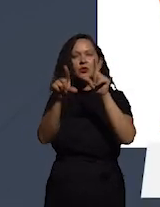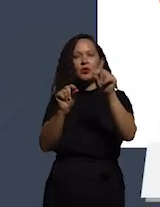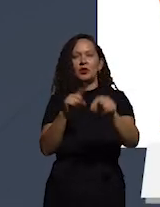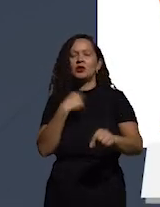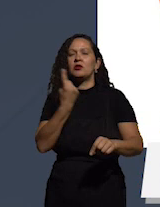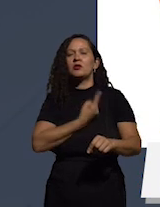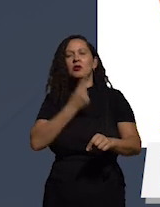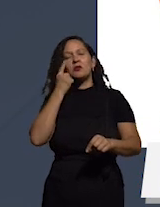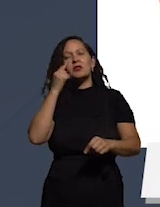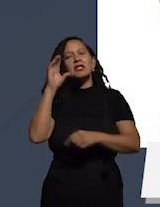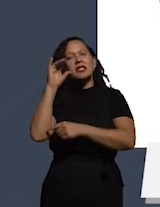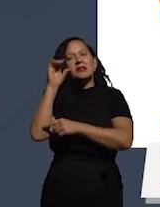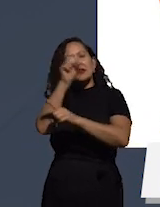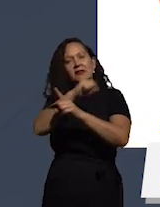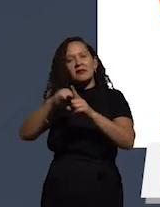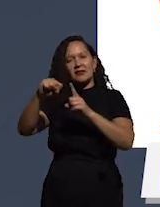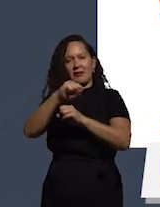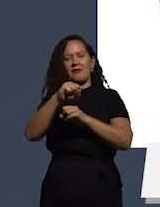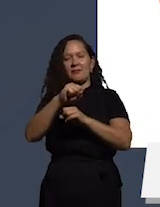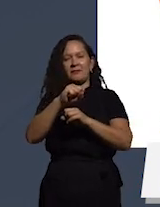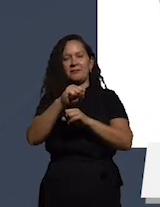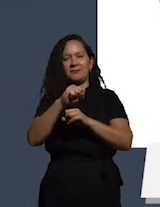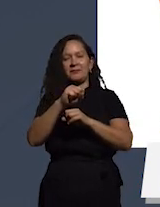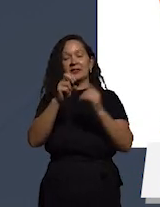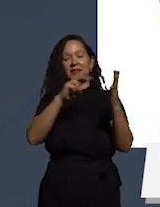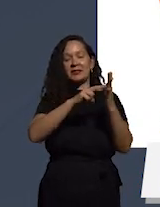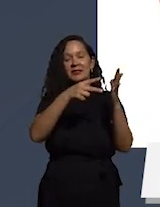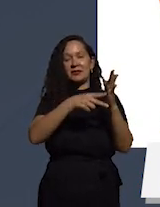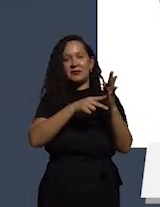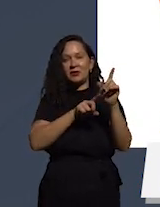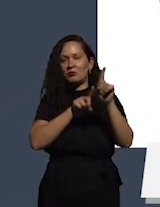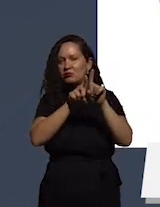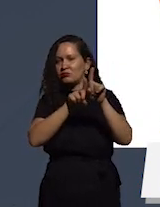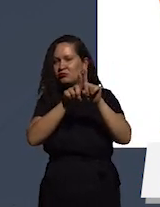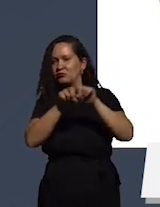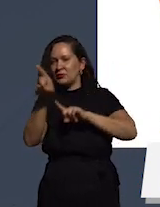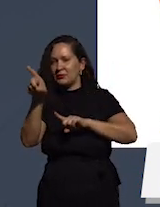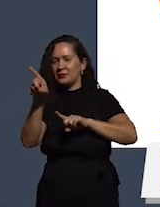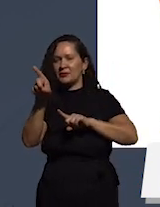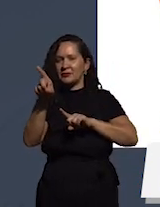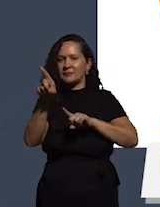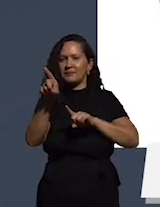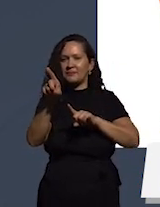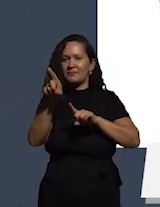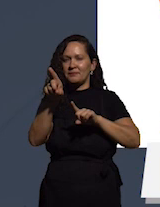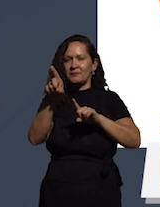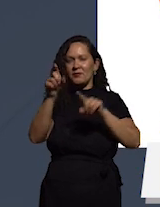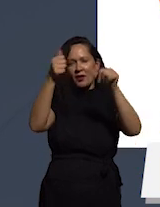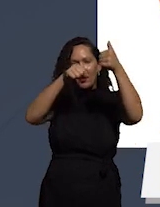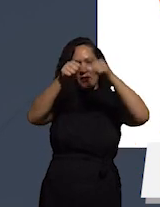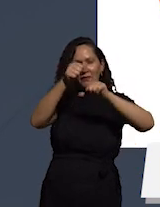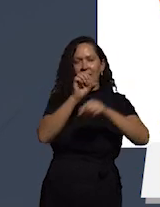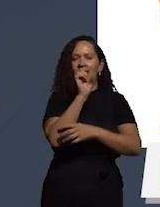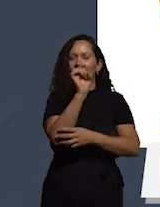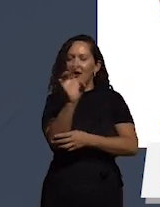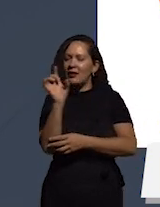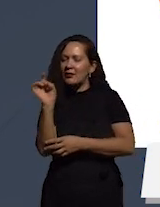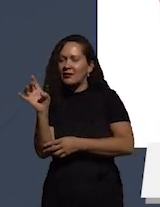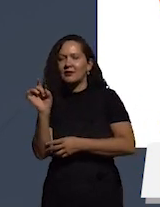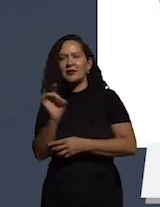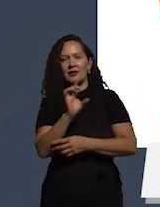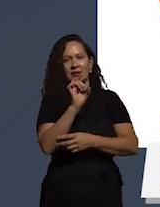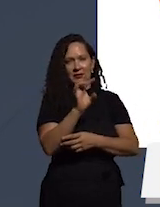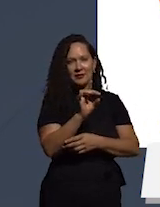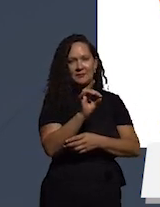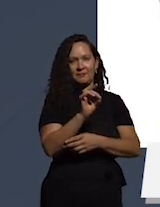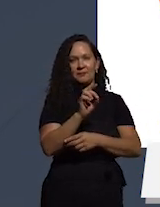chamamos em ciência social de próxis em outras palavras são indicadores para medir cada um dessas coisas